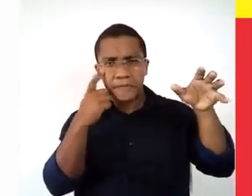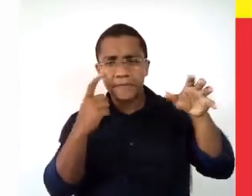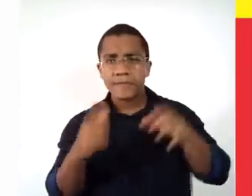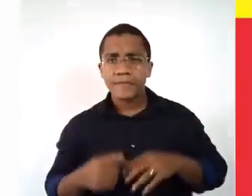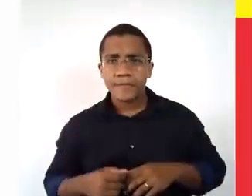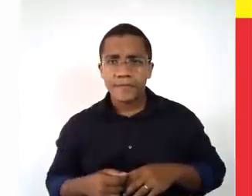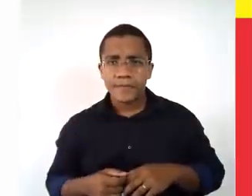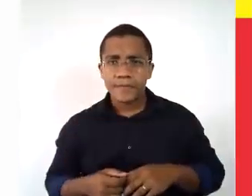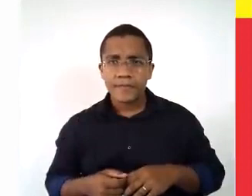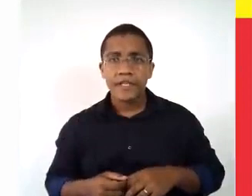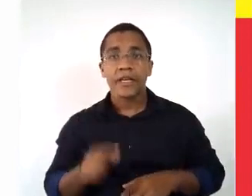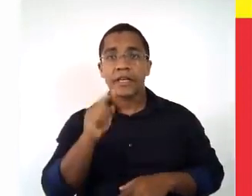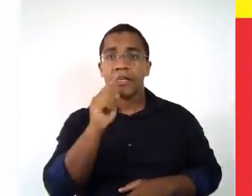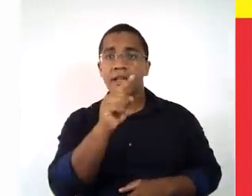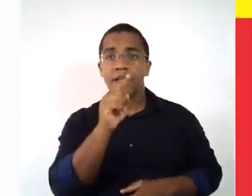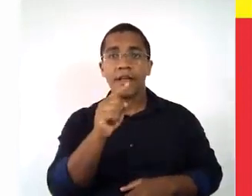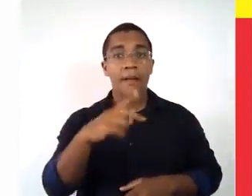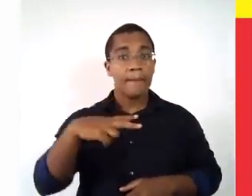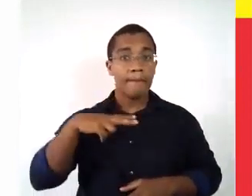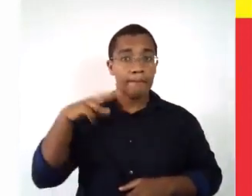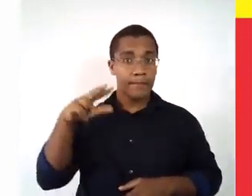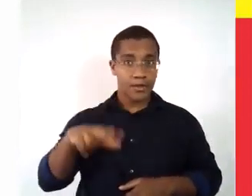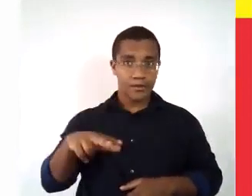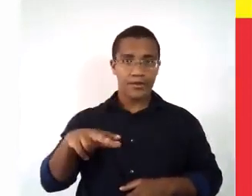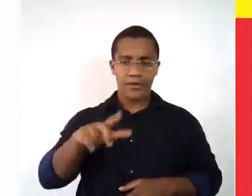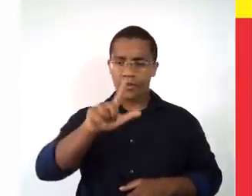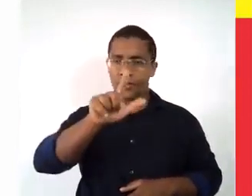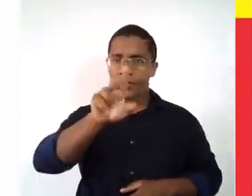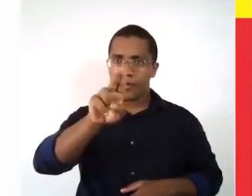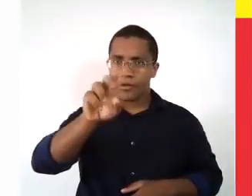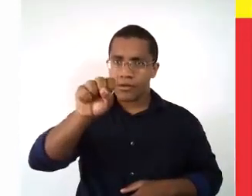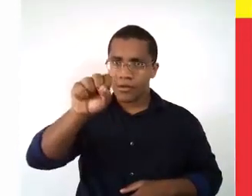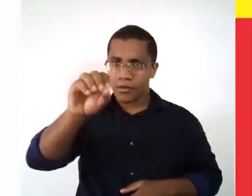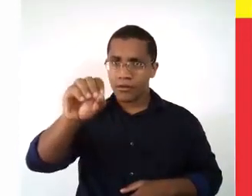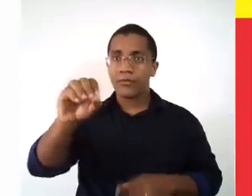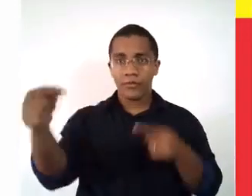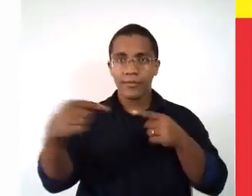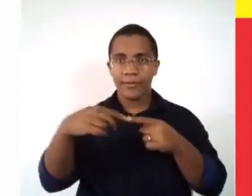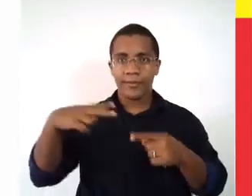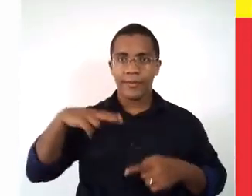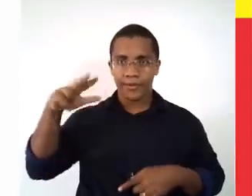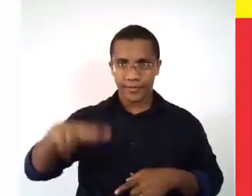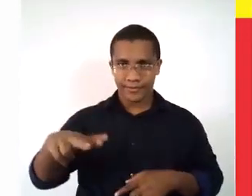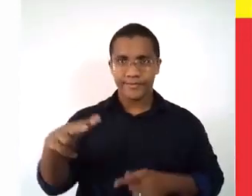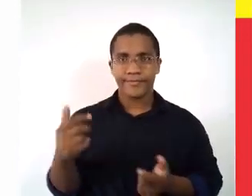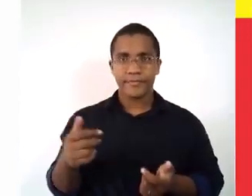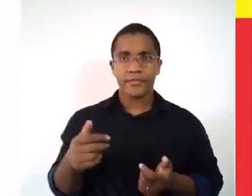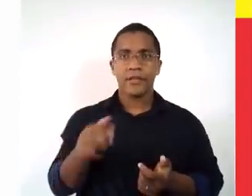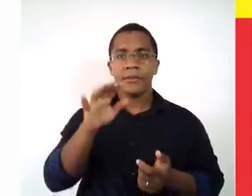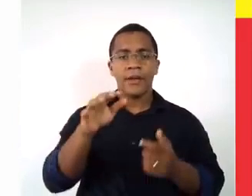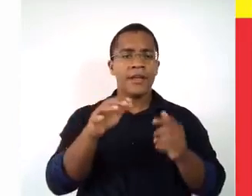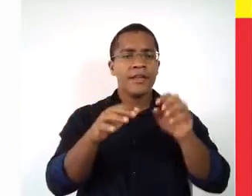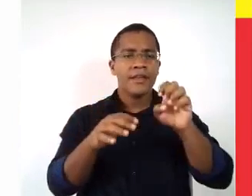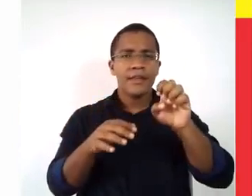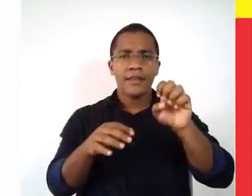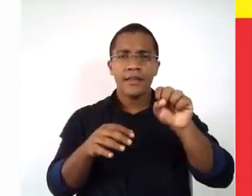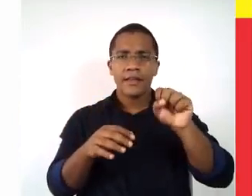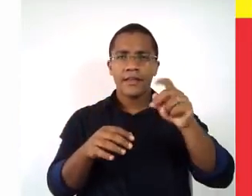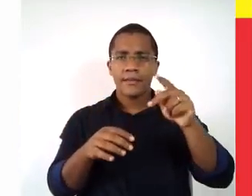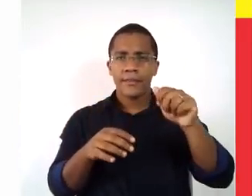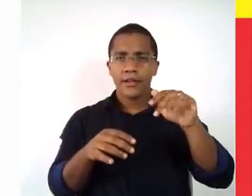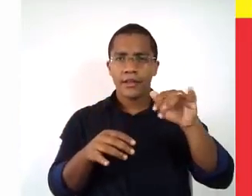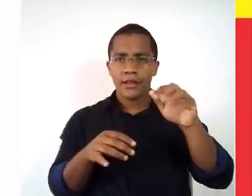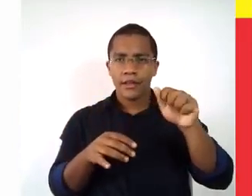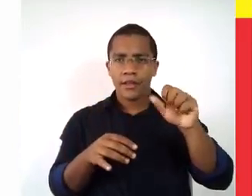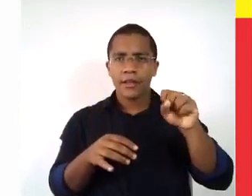gente, são as colônias que teve a ideia de Portugal luso, tá? Esse termo luso vai estar remitido a Portugal. E hispânicas, a gente